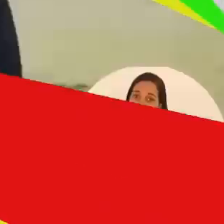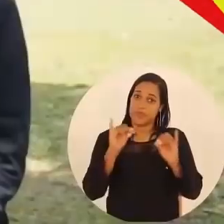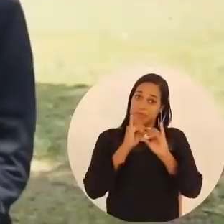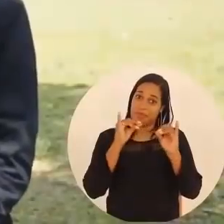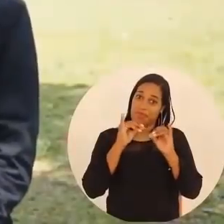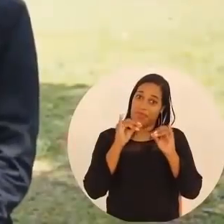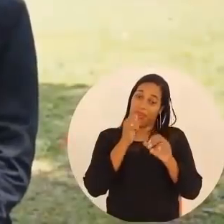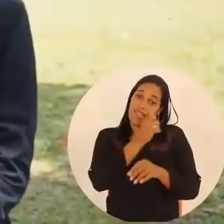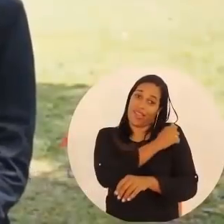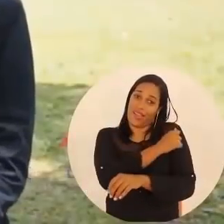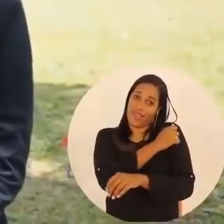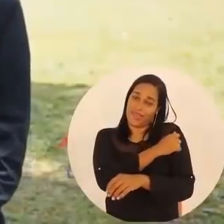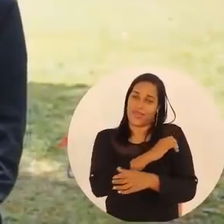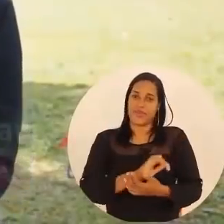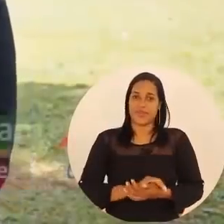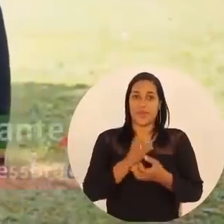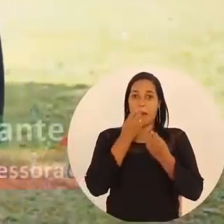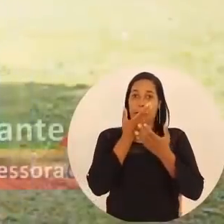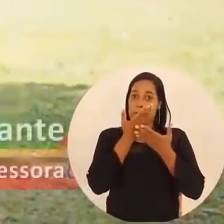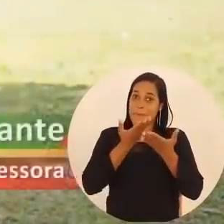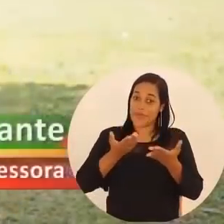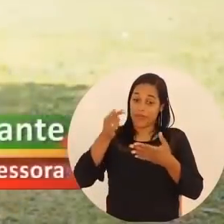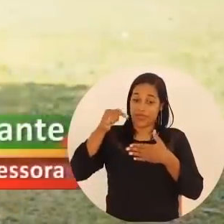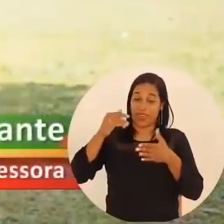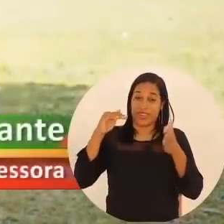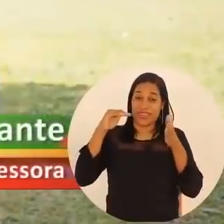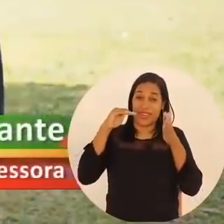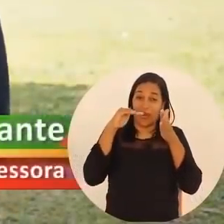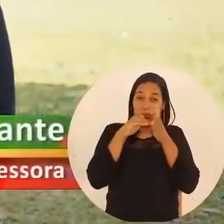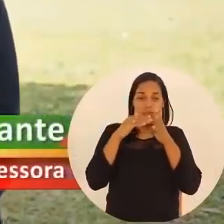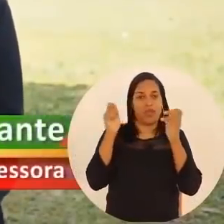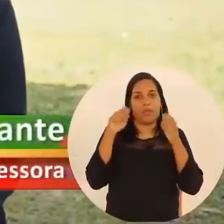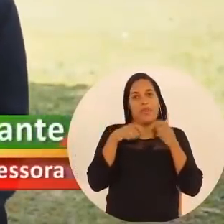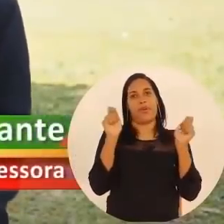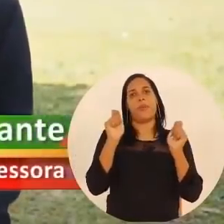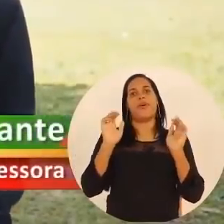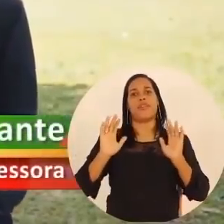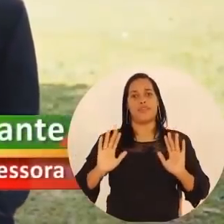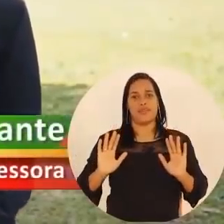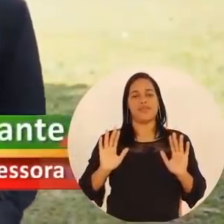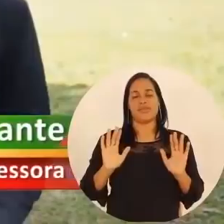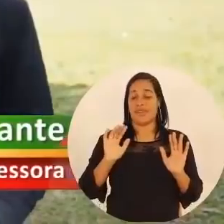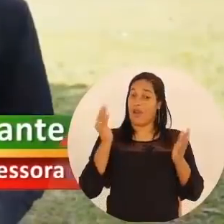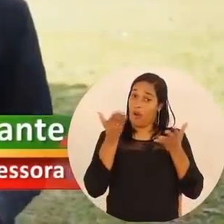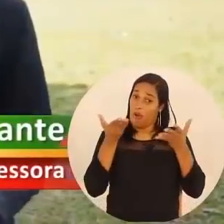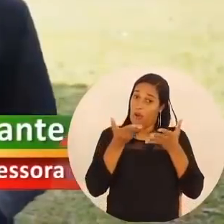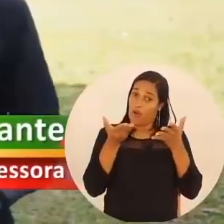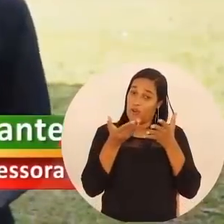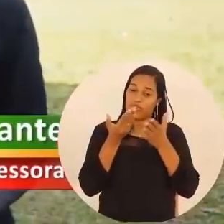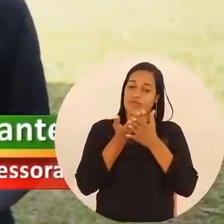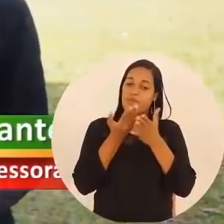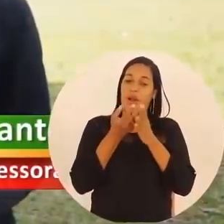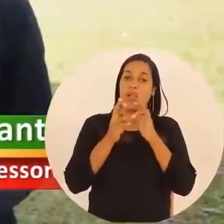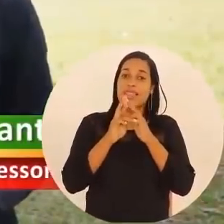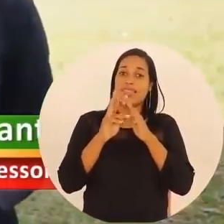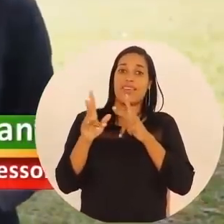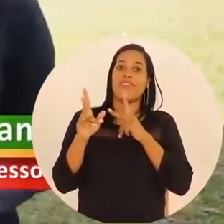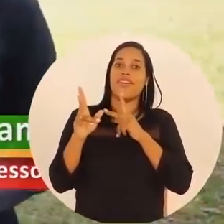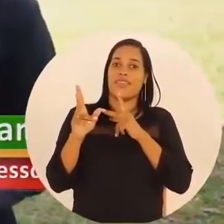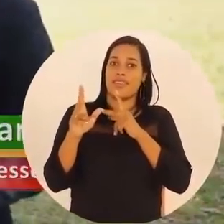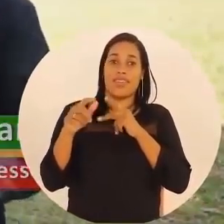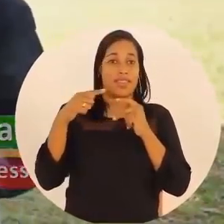Olá caros alunos, bem-vindos a nossa última competência e nós hoje vamos fazer uma aula diferente.